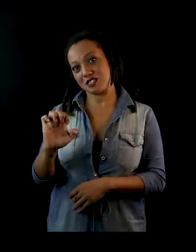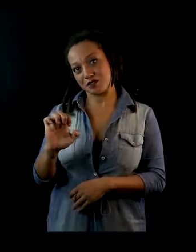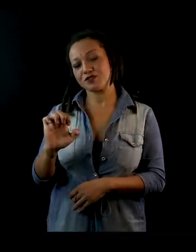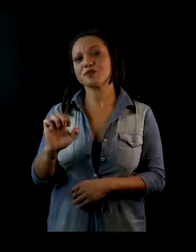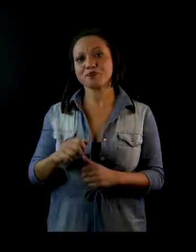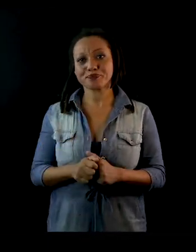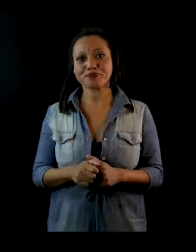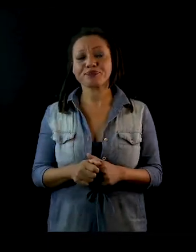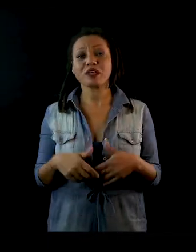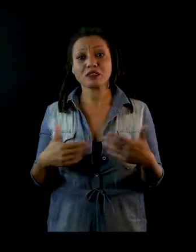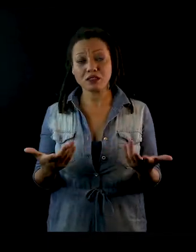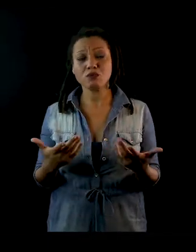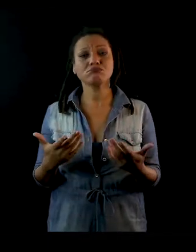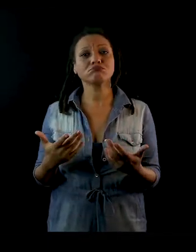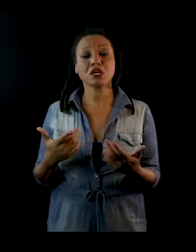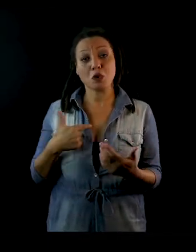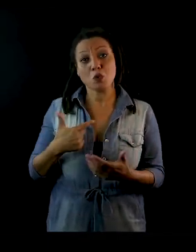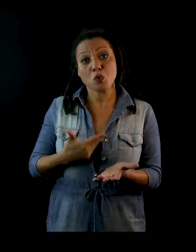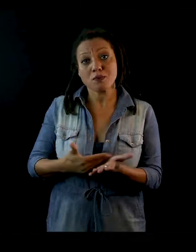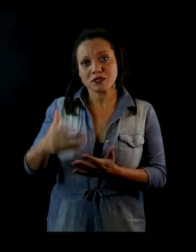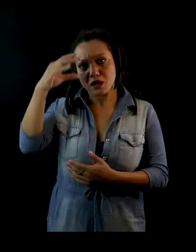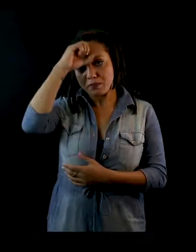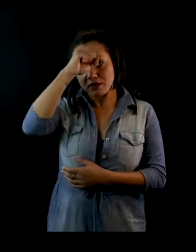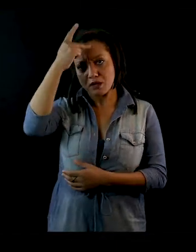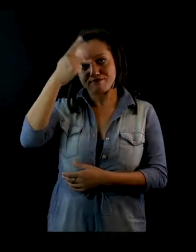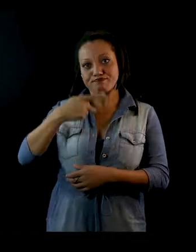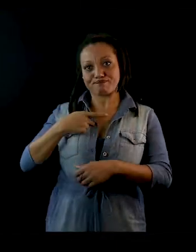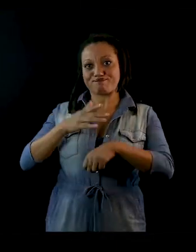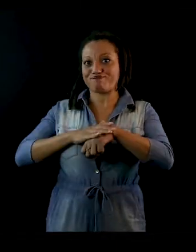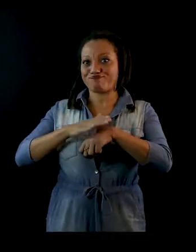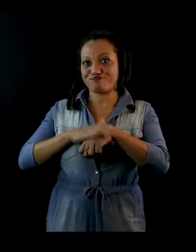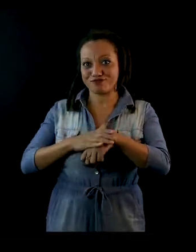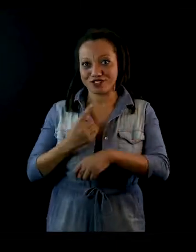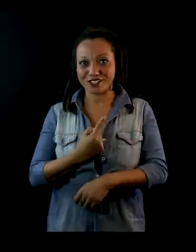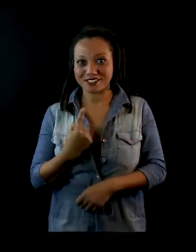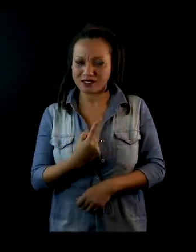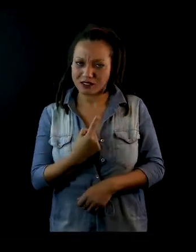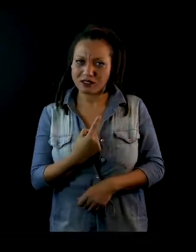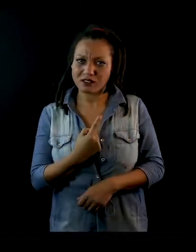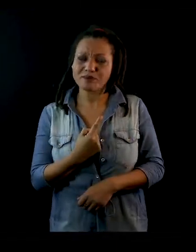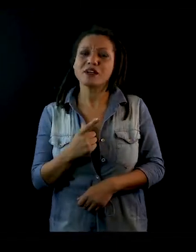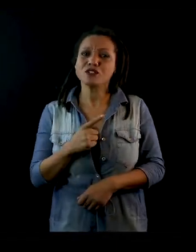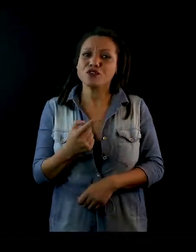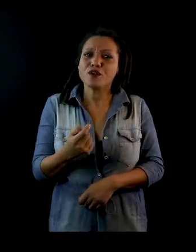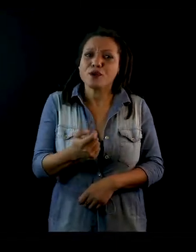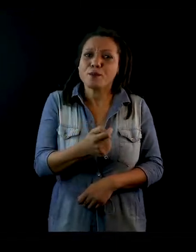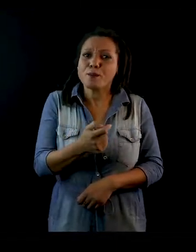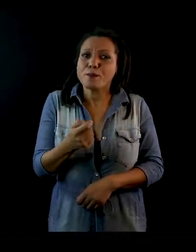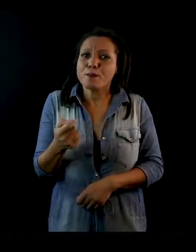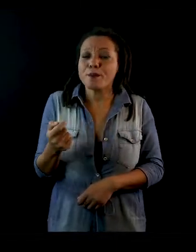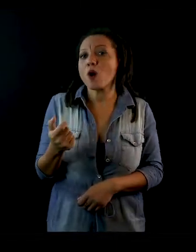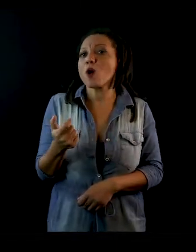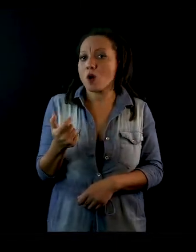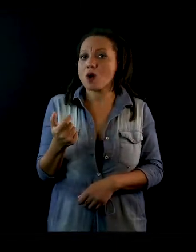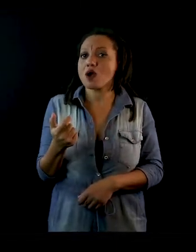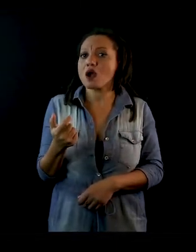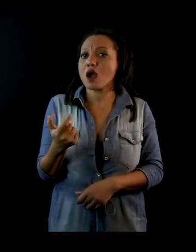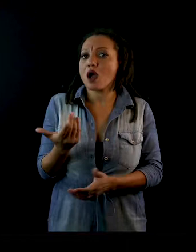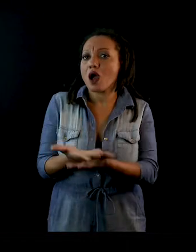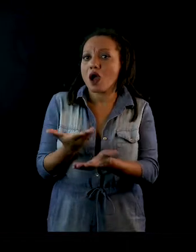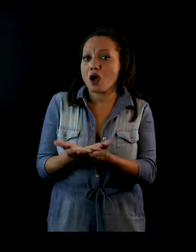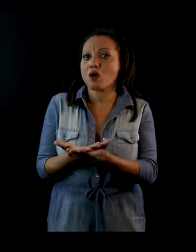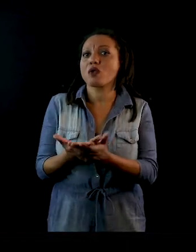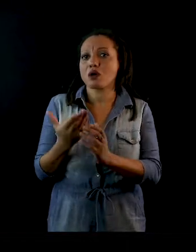autodidata, que eu comecei autodidata. E eu tive algumas aulas, mas assim, muito poucas, com um